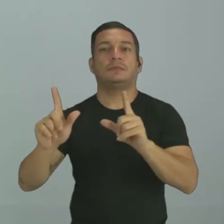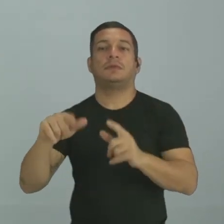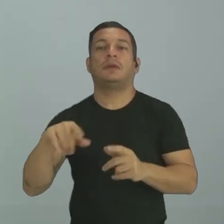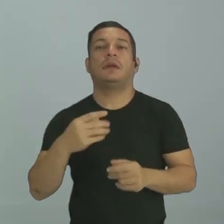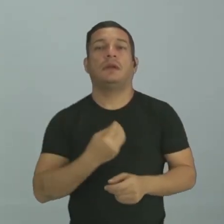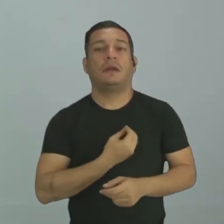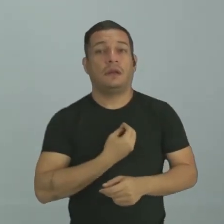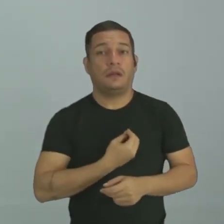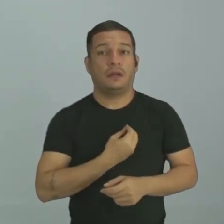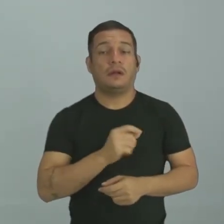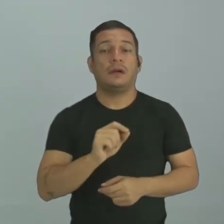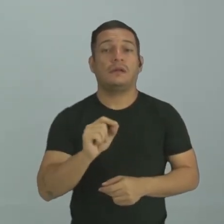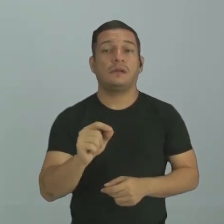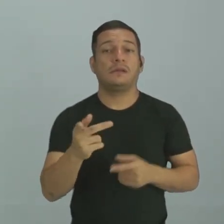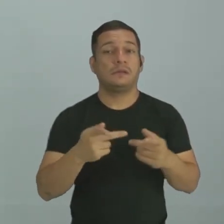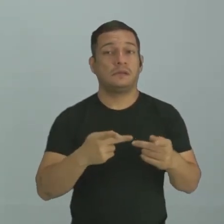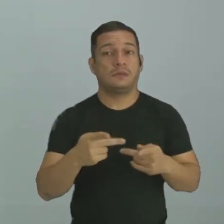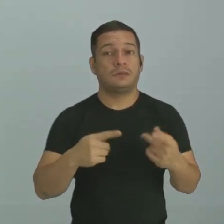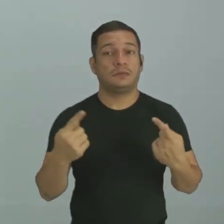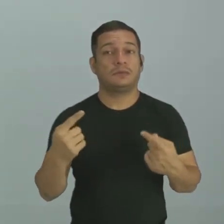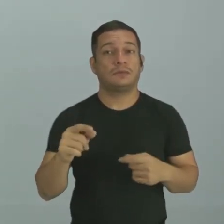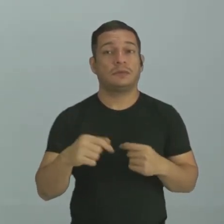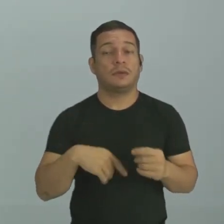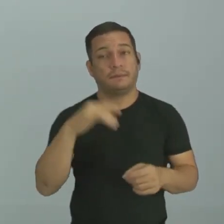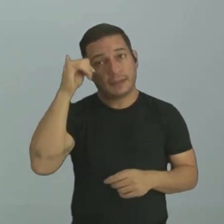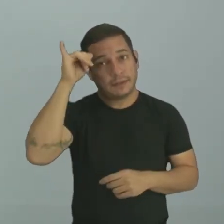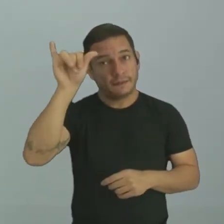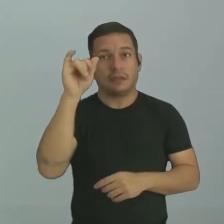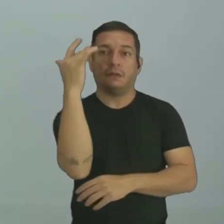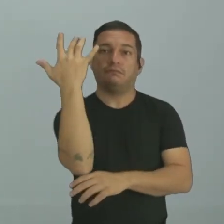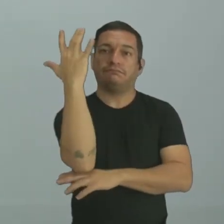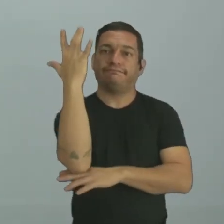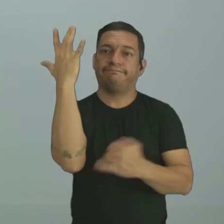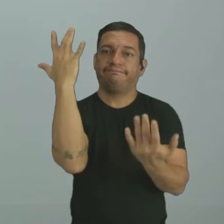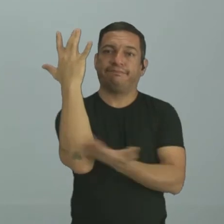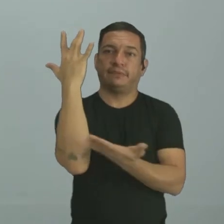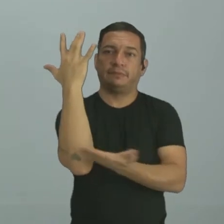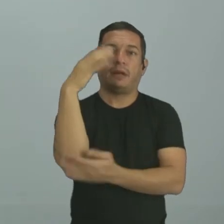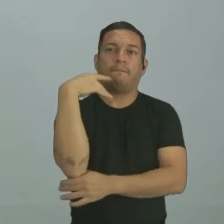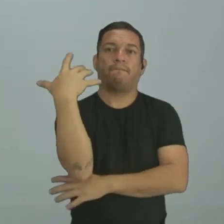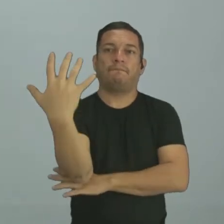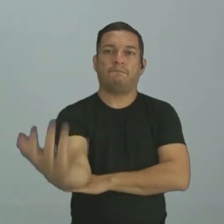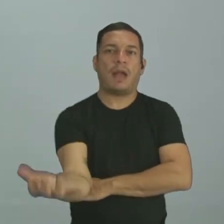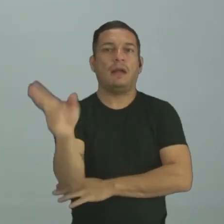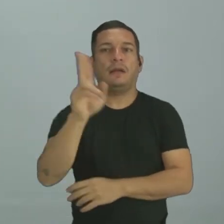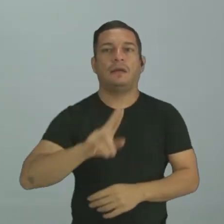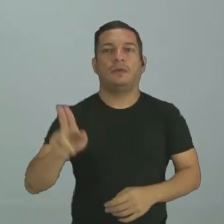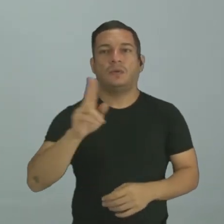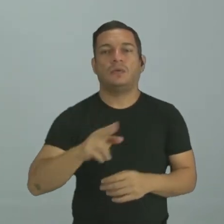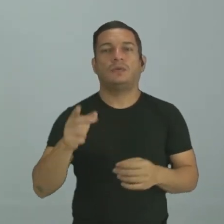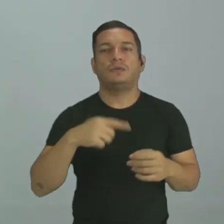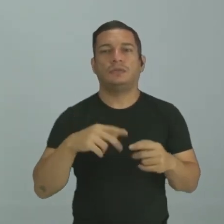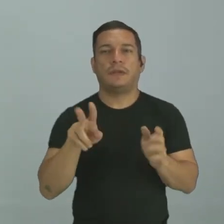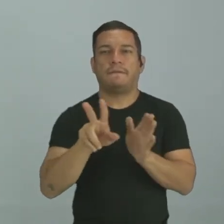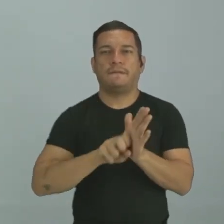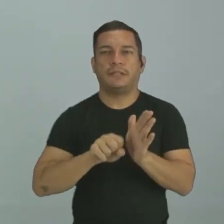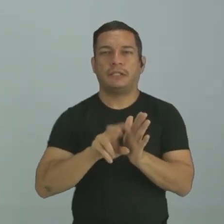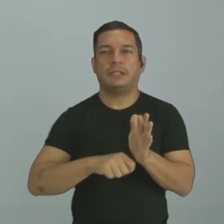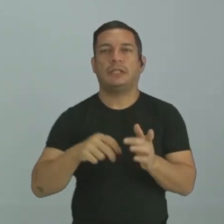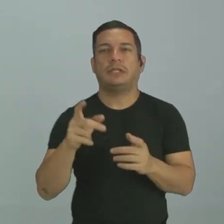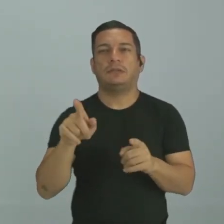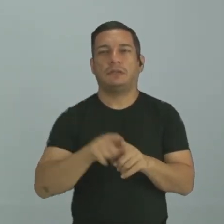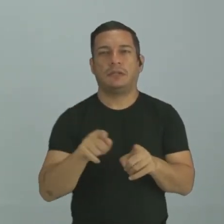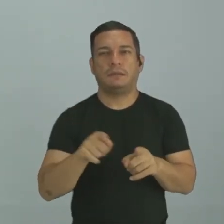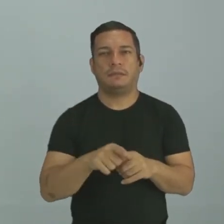parte também de um projeto contra o desmatamento, contra o uso abusivo de agrotóxicos, contra o uso abusivo